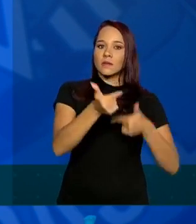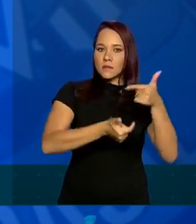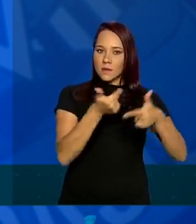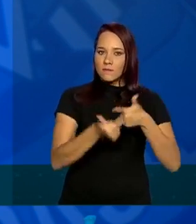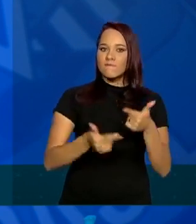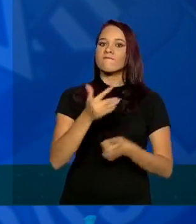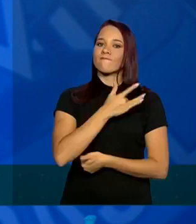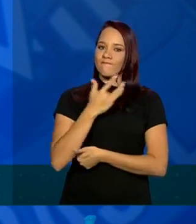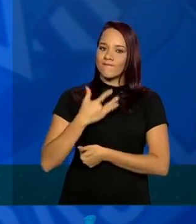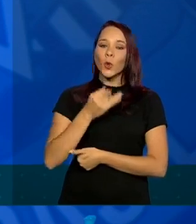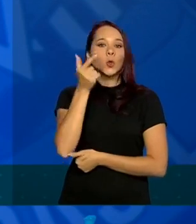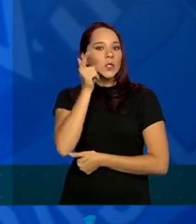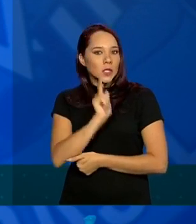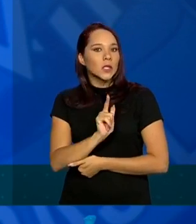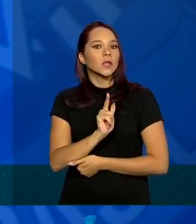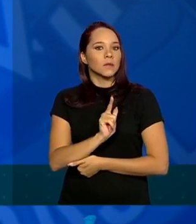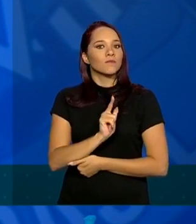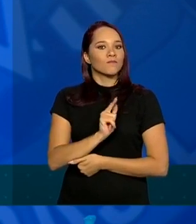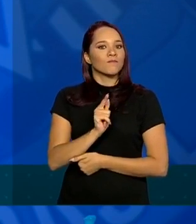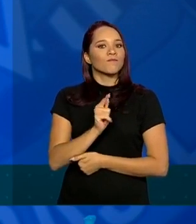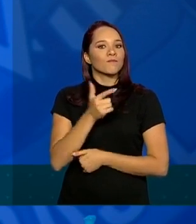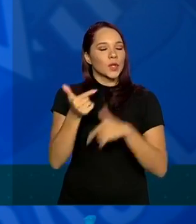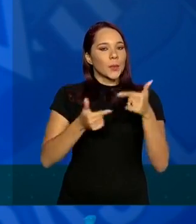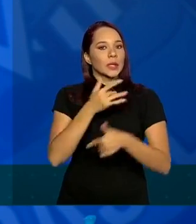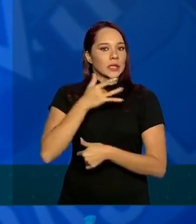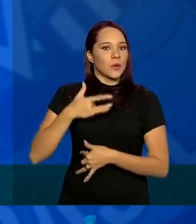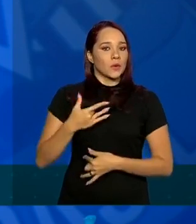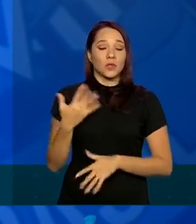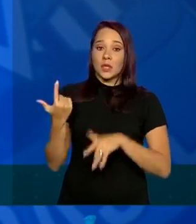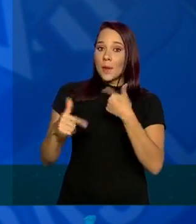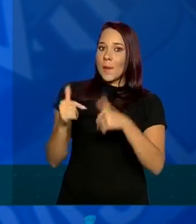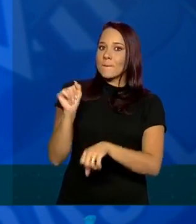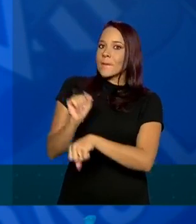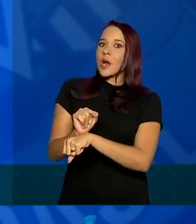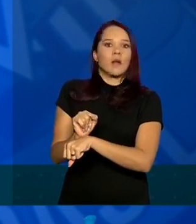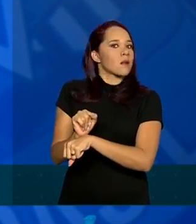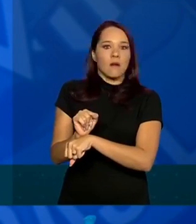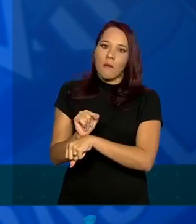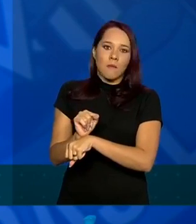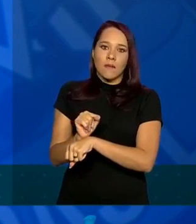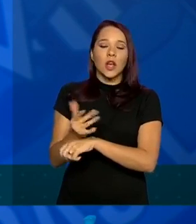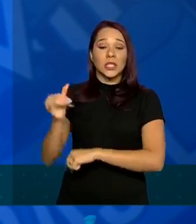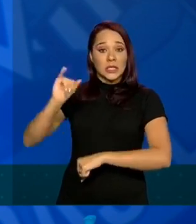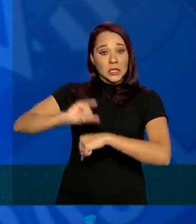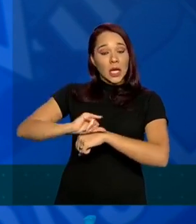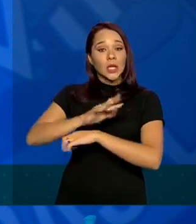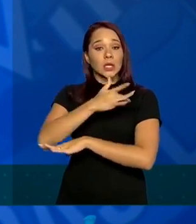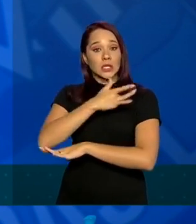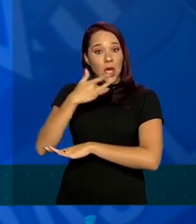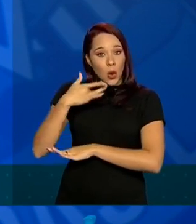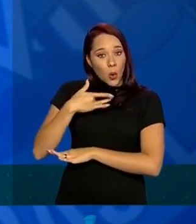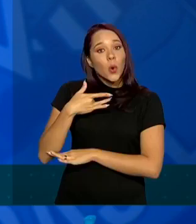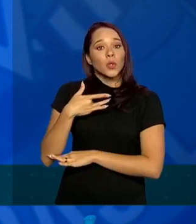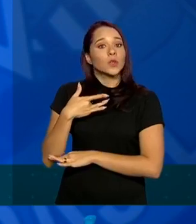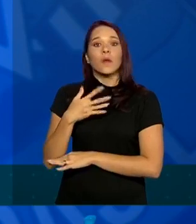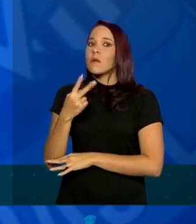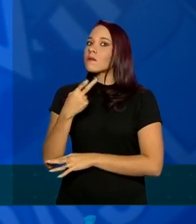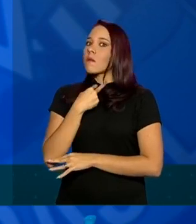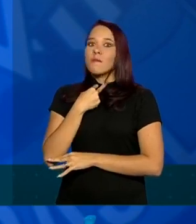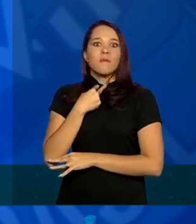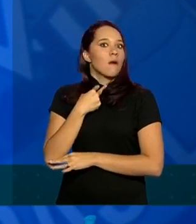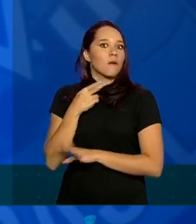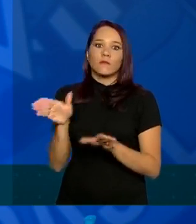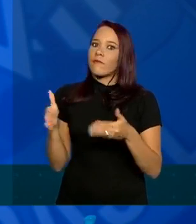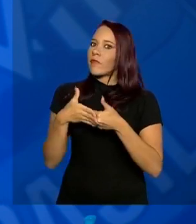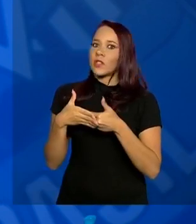saúde. O serviço não pode parar, as unidades básicas não podem fechar. E,